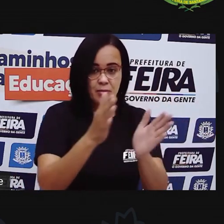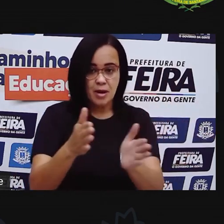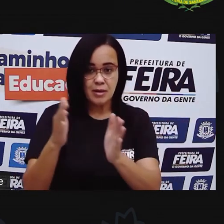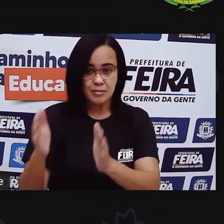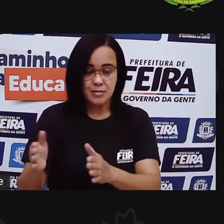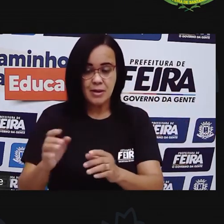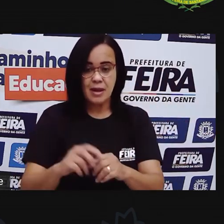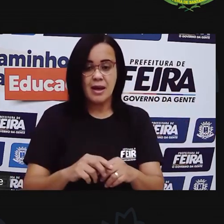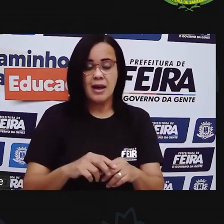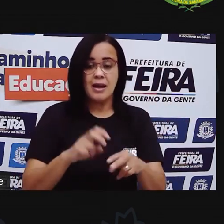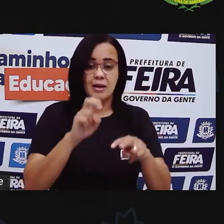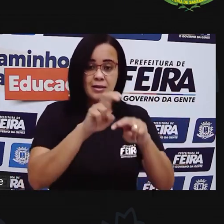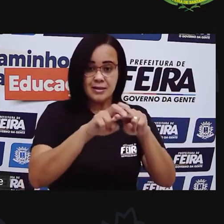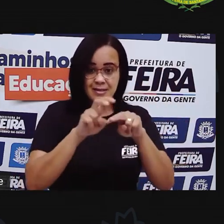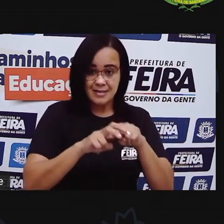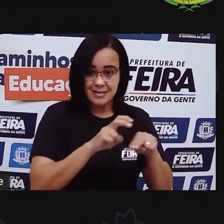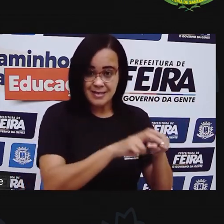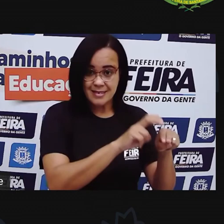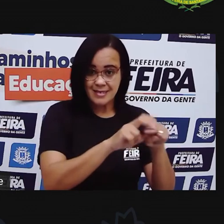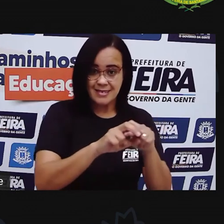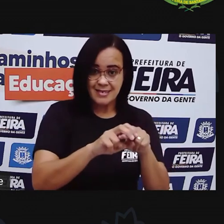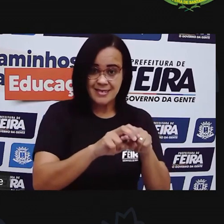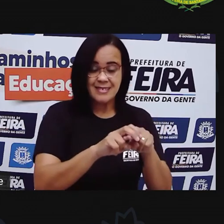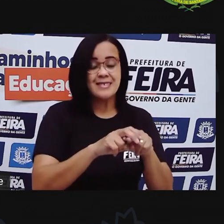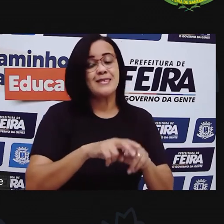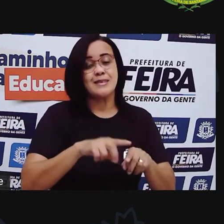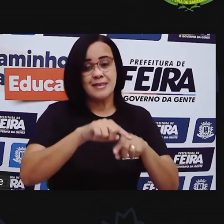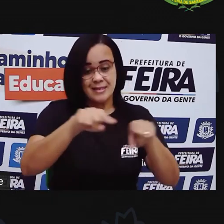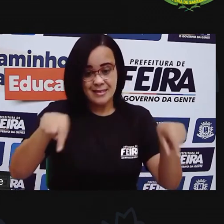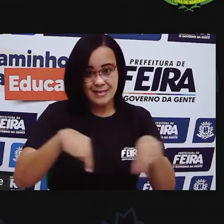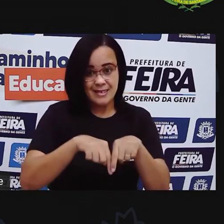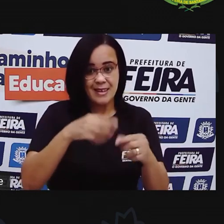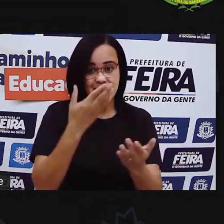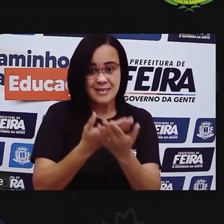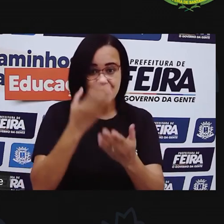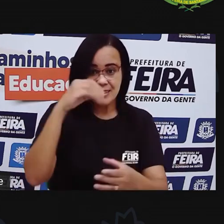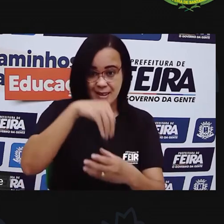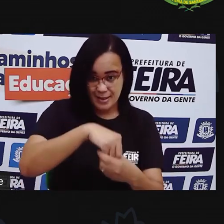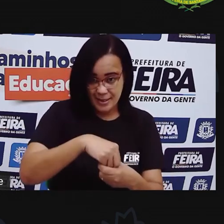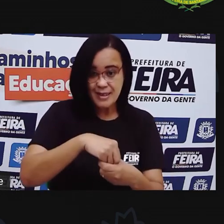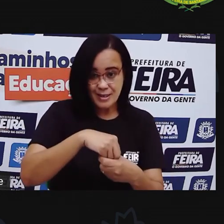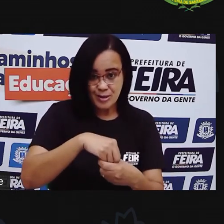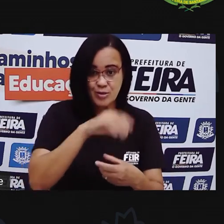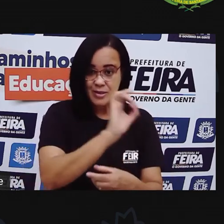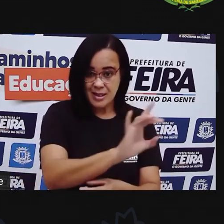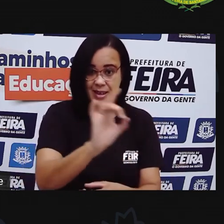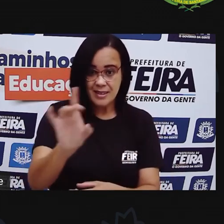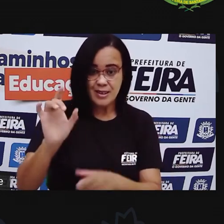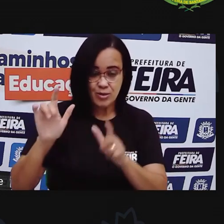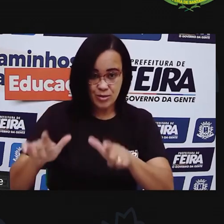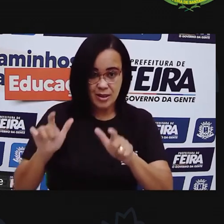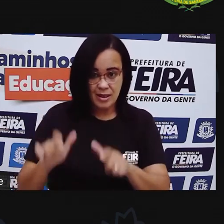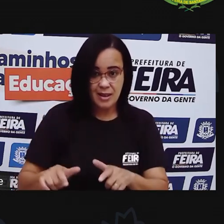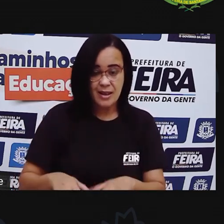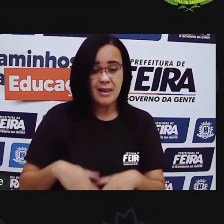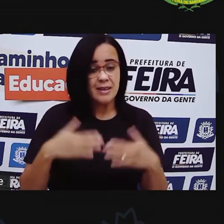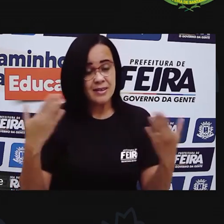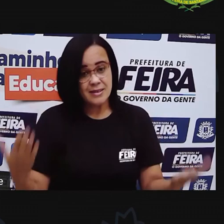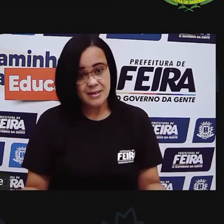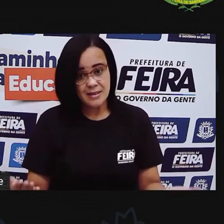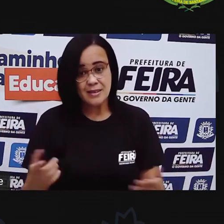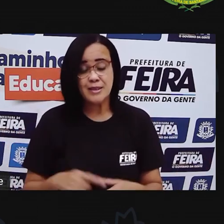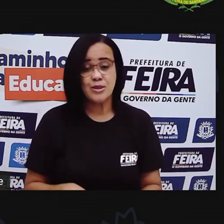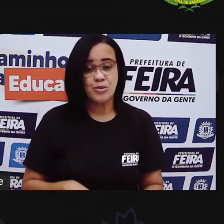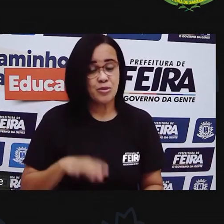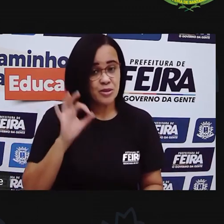fileiras. E aí você vai organizar dessa forma a sua maquete. Tenho certeza que vai ficar muito linda. Tá certo? Então é isso.